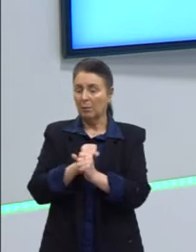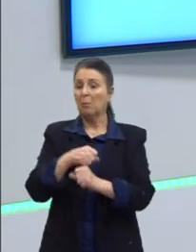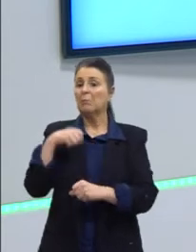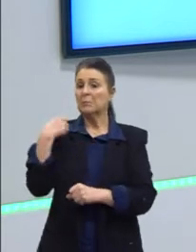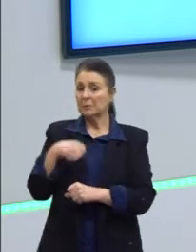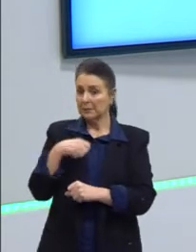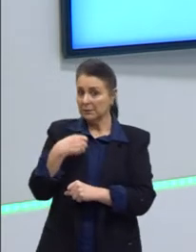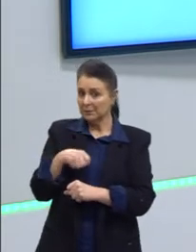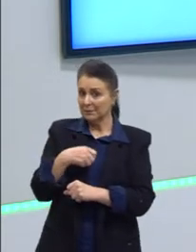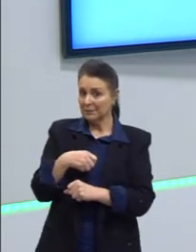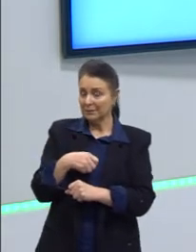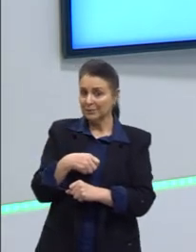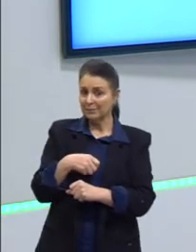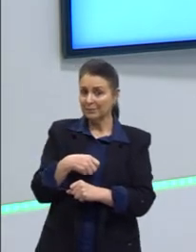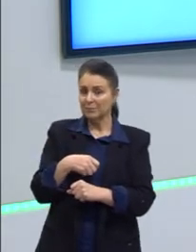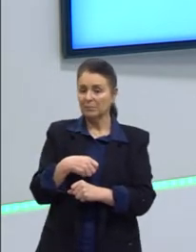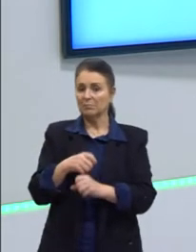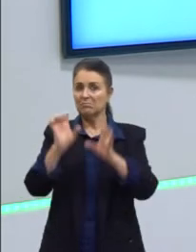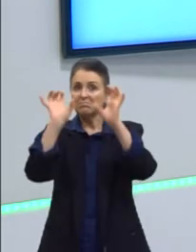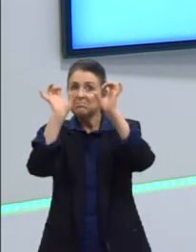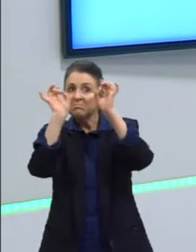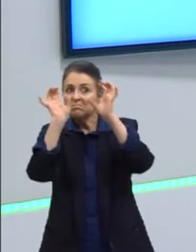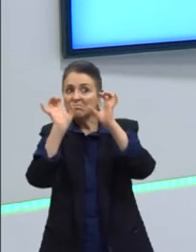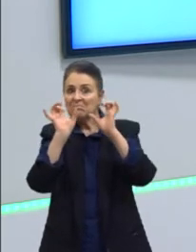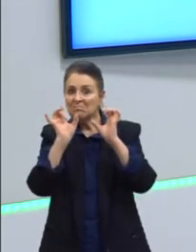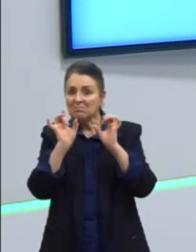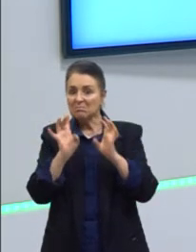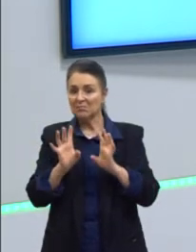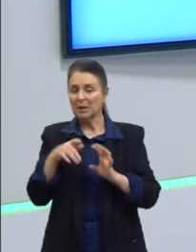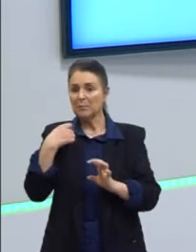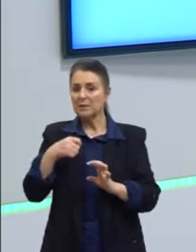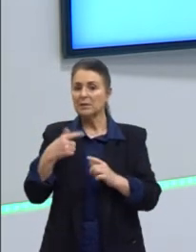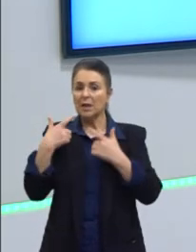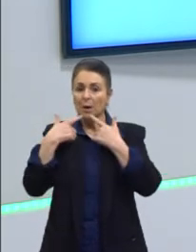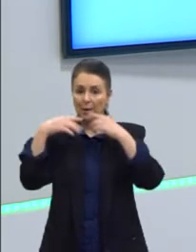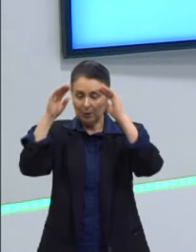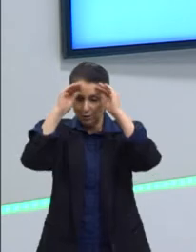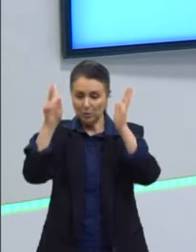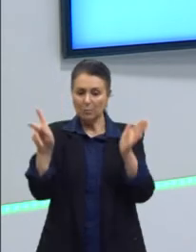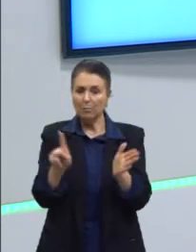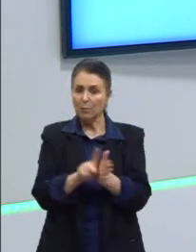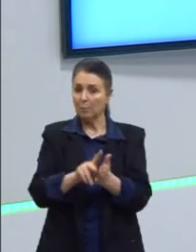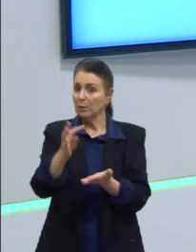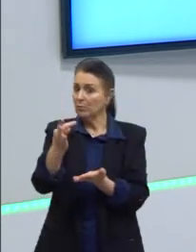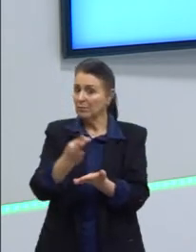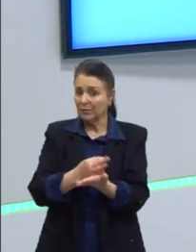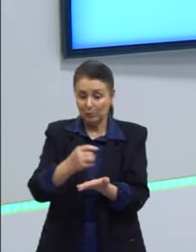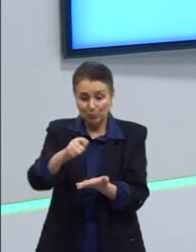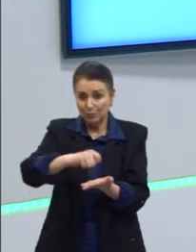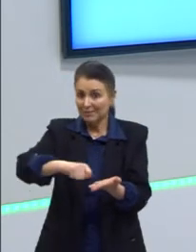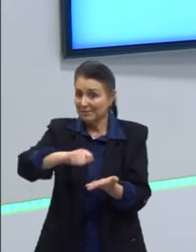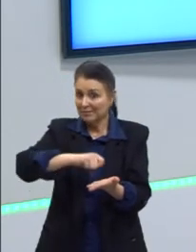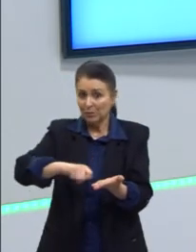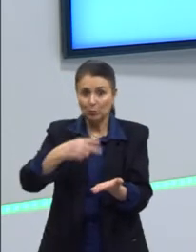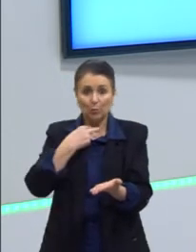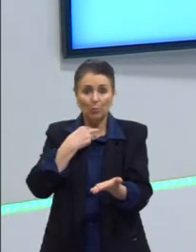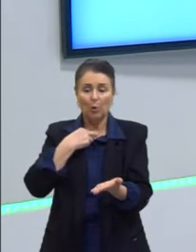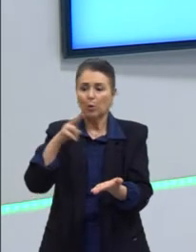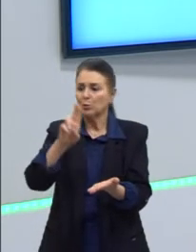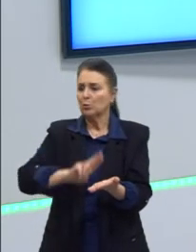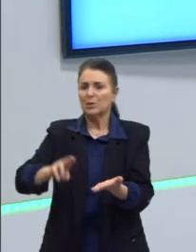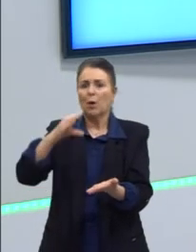de especificidade, tem que ser uma linguagem própria de texto escrito. Não posso usar